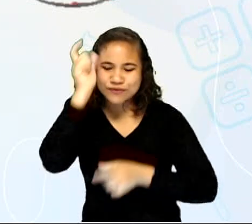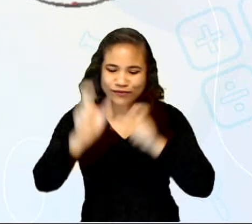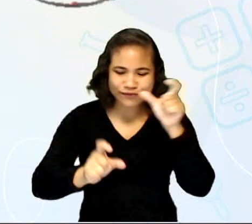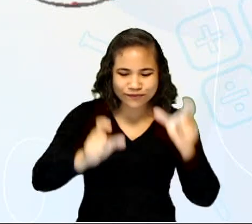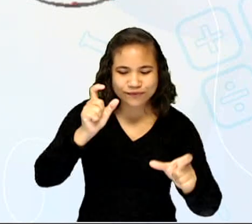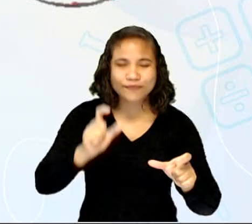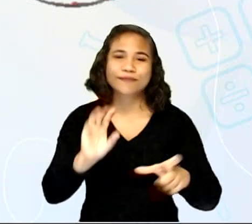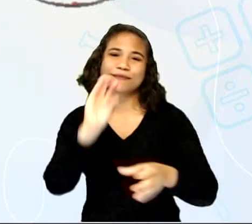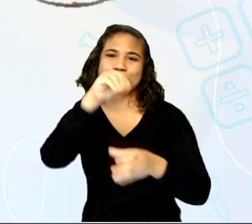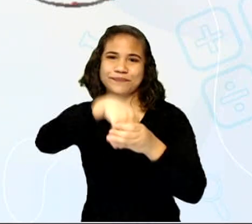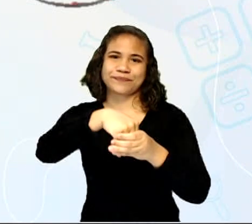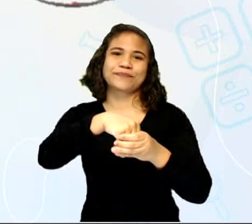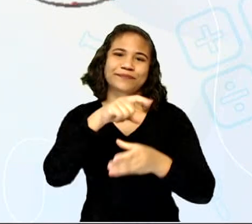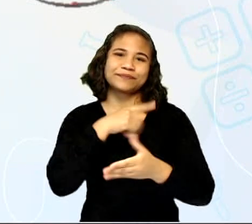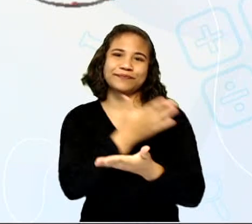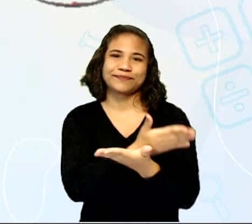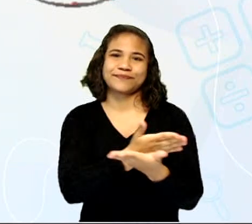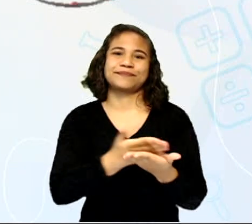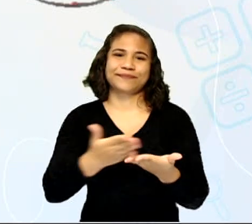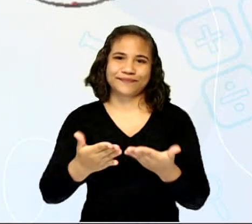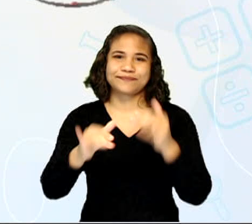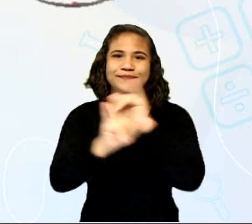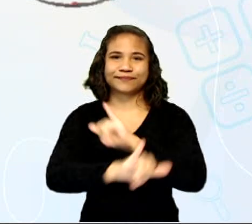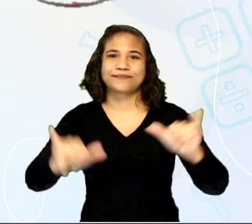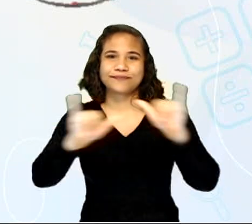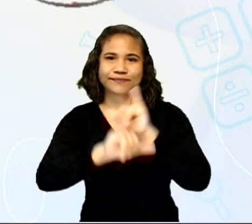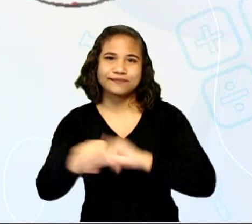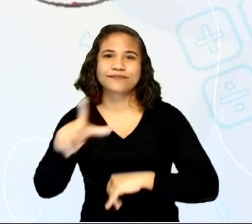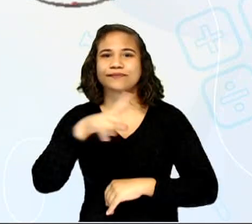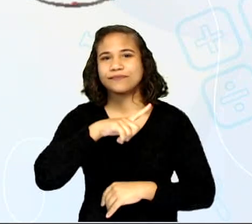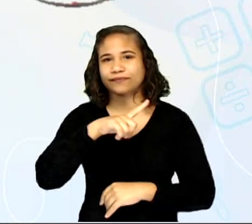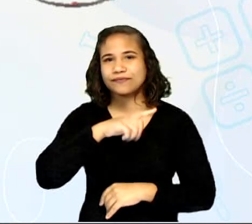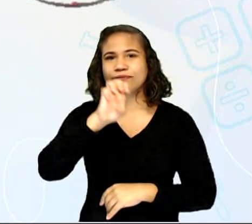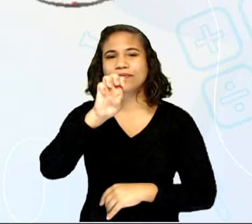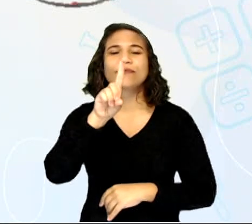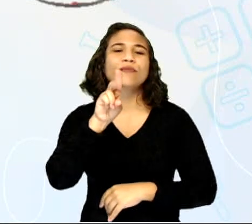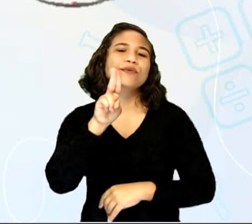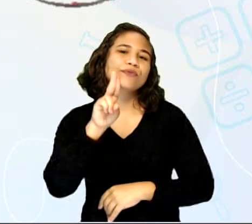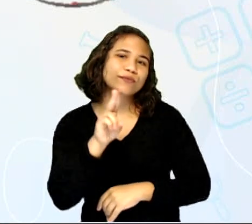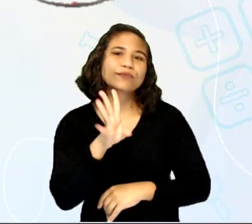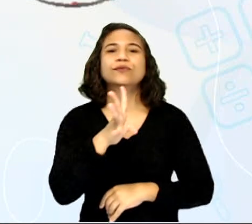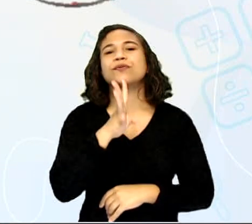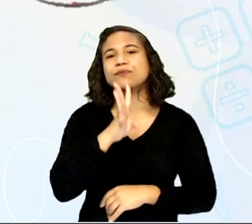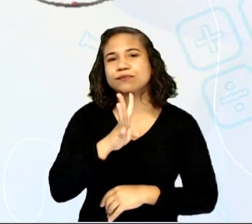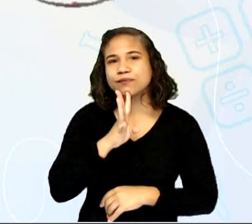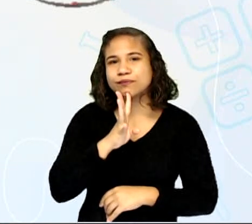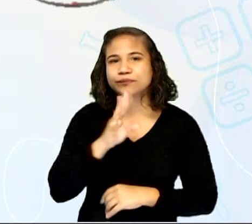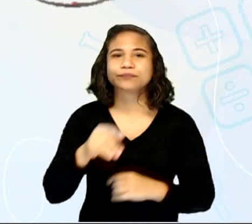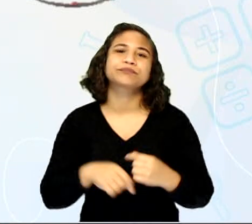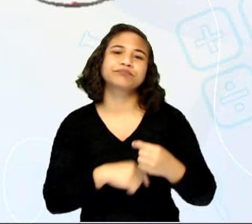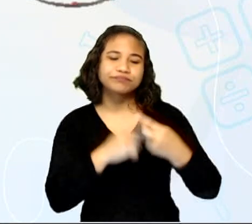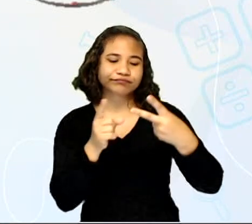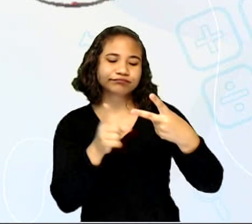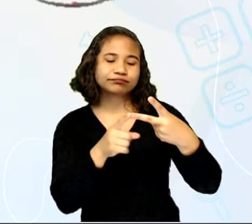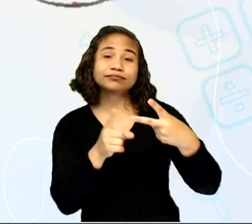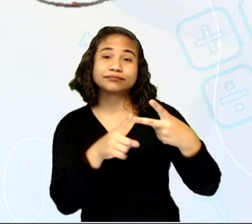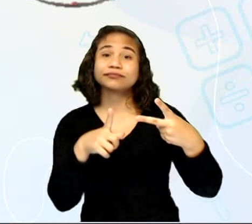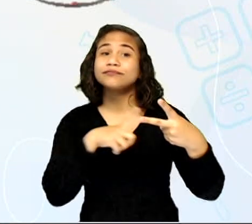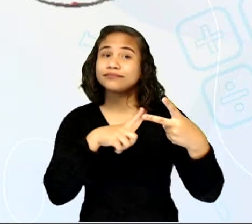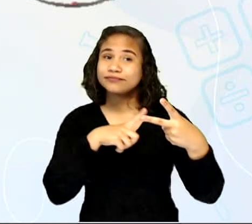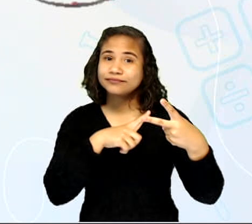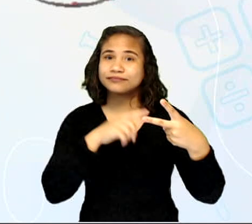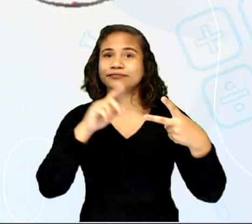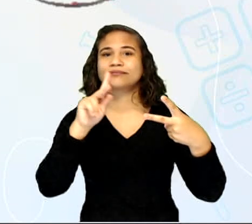fazem parte dessa iniciativa da campanha. Temos aí o Edu, que vocês conheceram, certo? Temos também